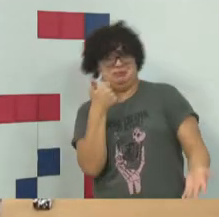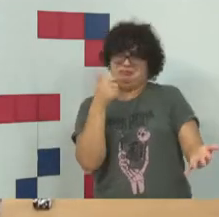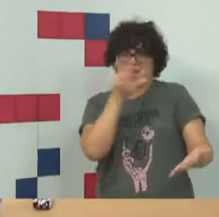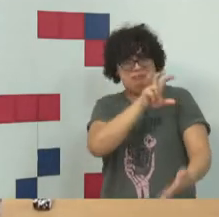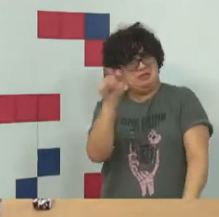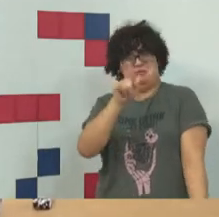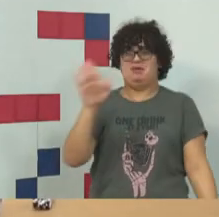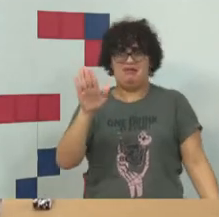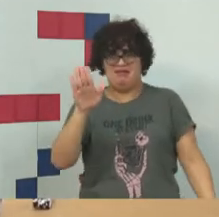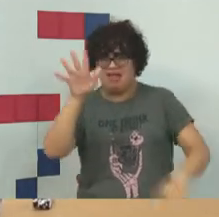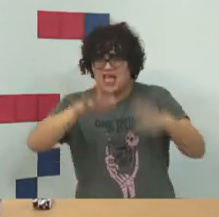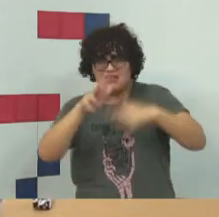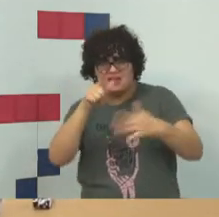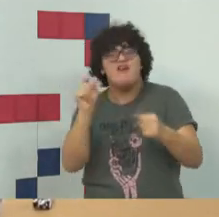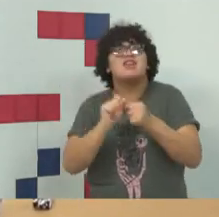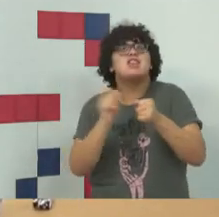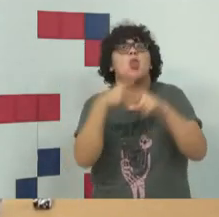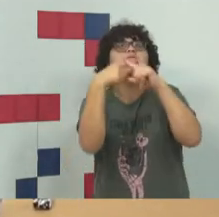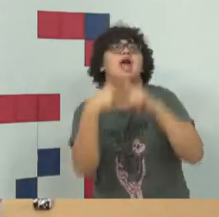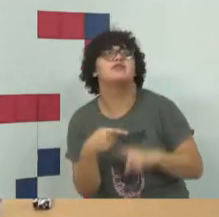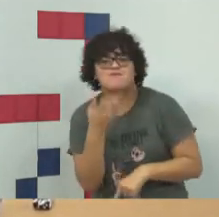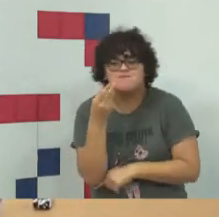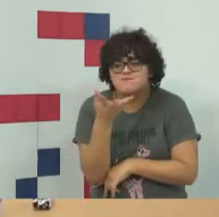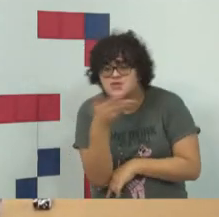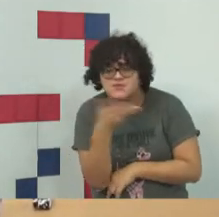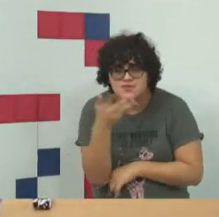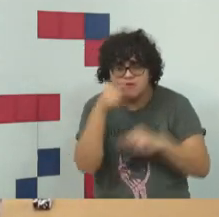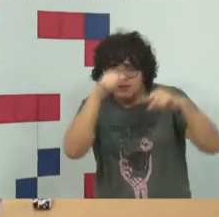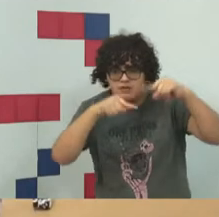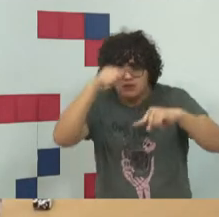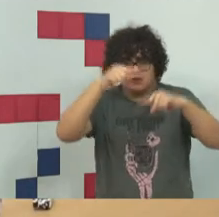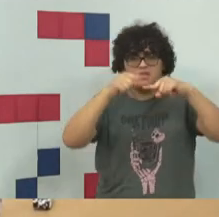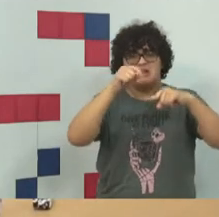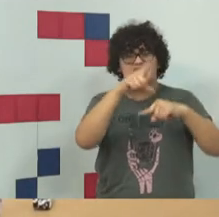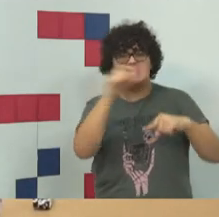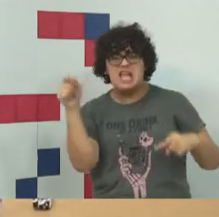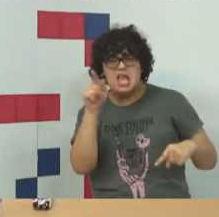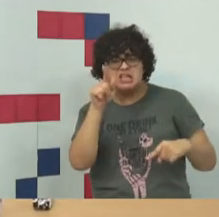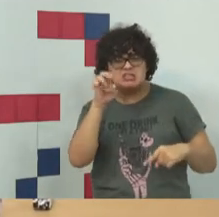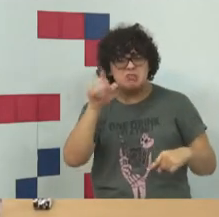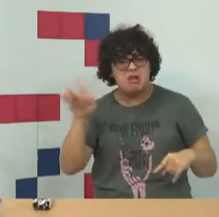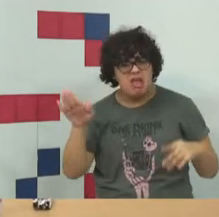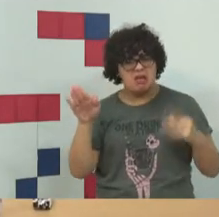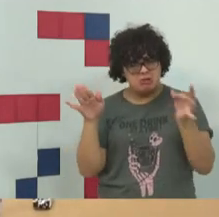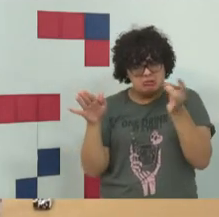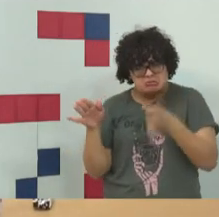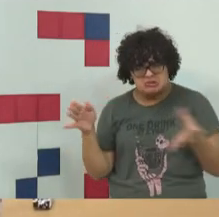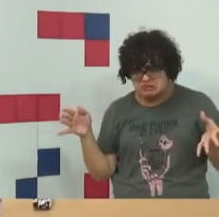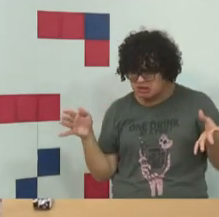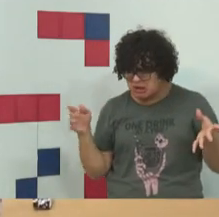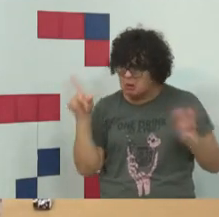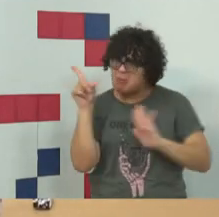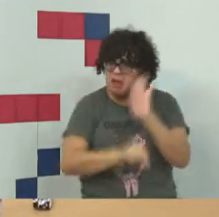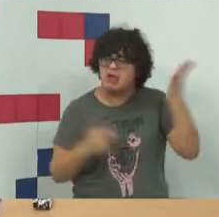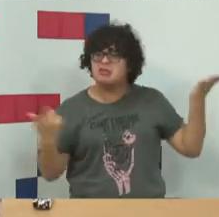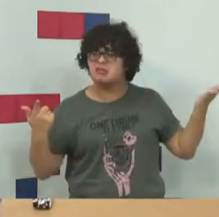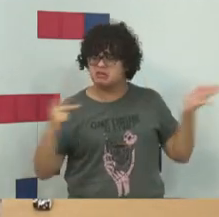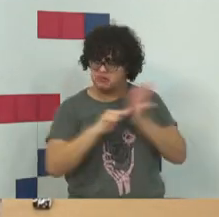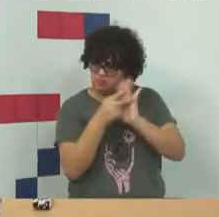e lá vai terminar com 8, 12, 15, 20, é muita oscilação. Isso prejudica, inclusive aqui, eventualmente, a nossa transmissão.